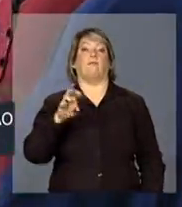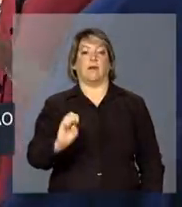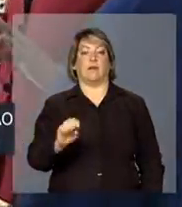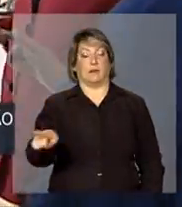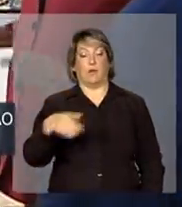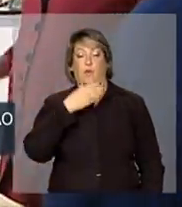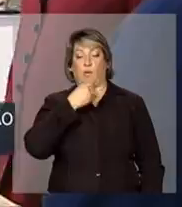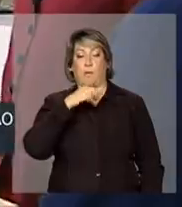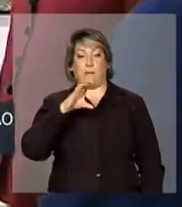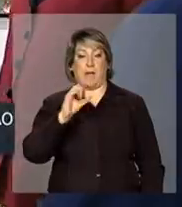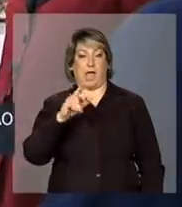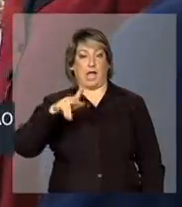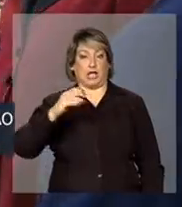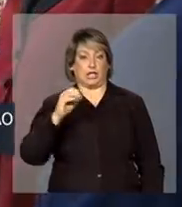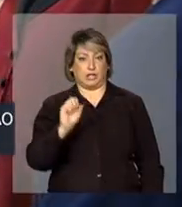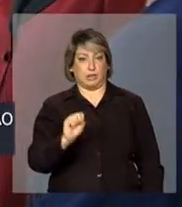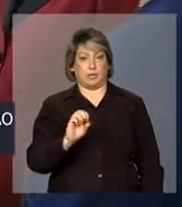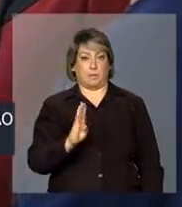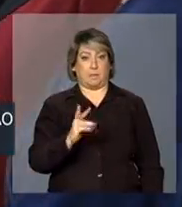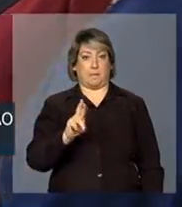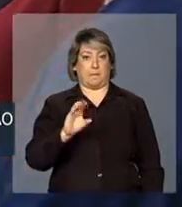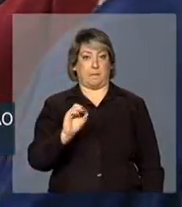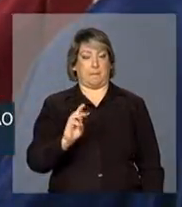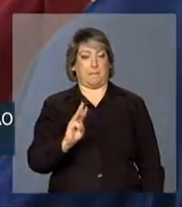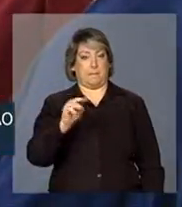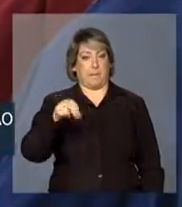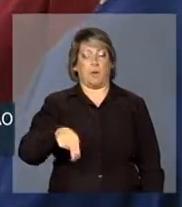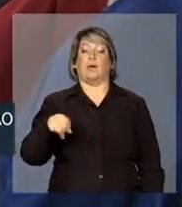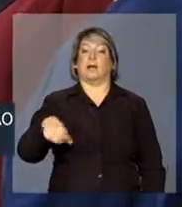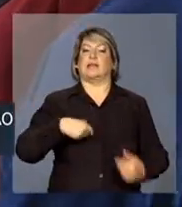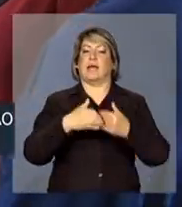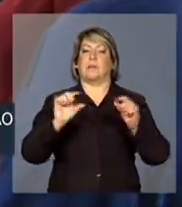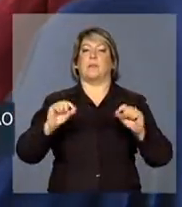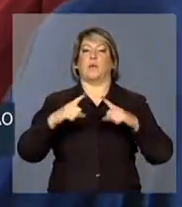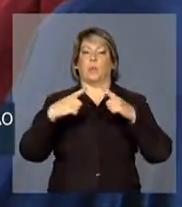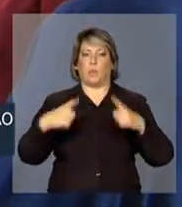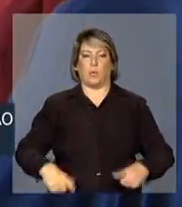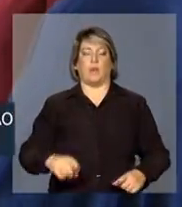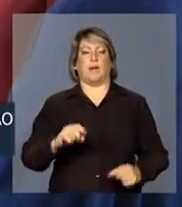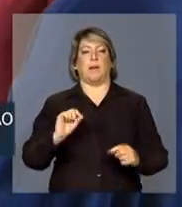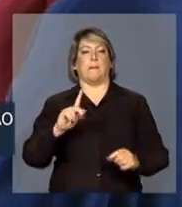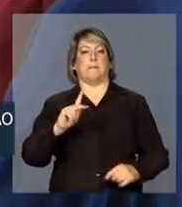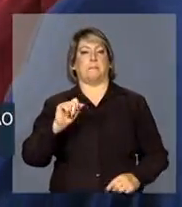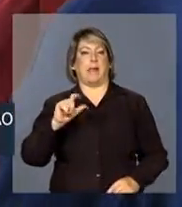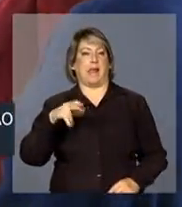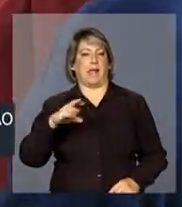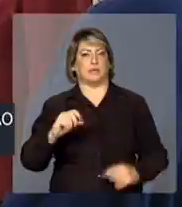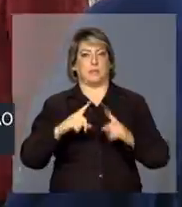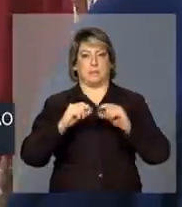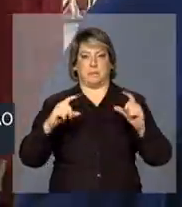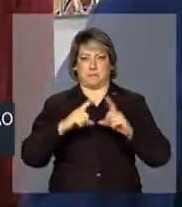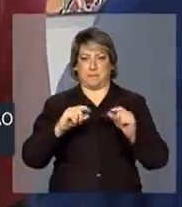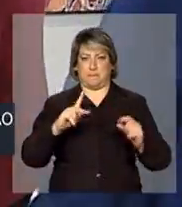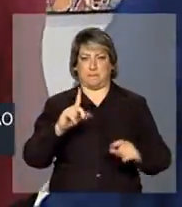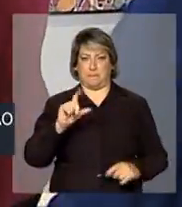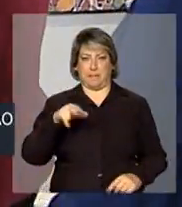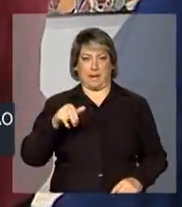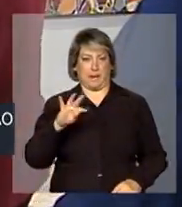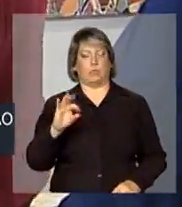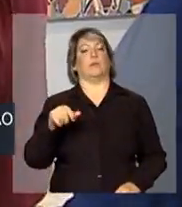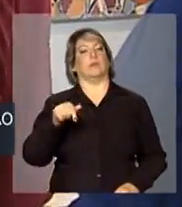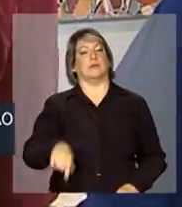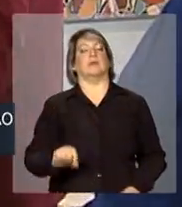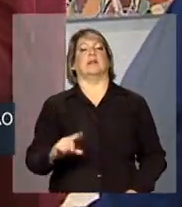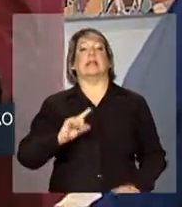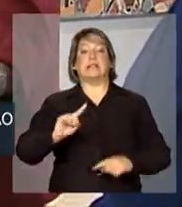Brau. A exposição está aberta no Palácio do Planalto, sede do governo federal, em Brasília, e logo